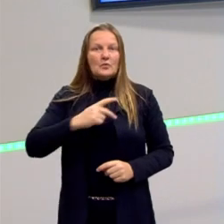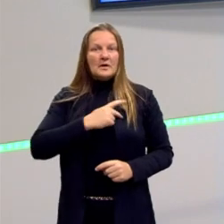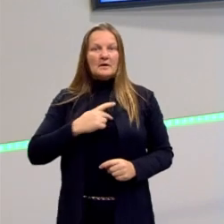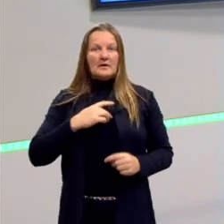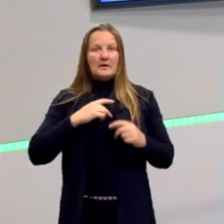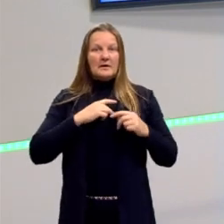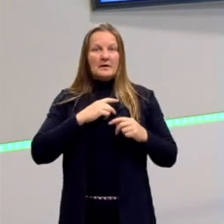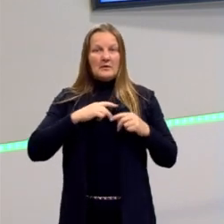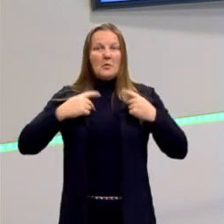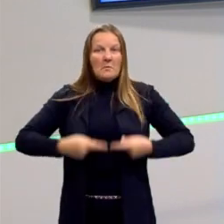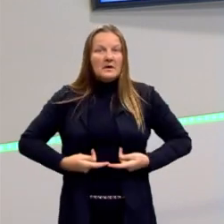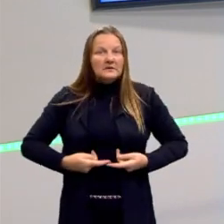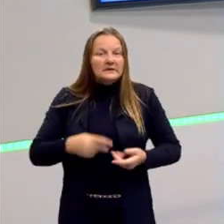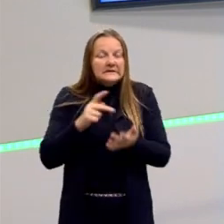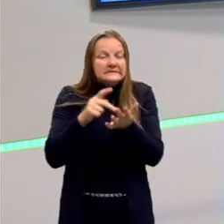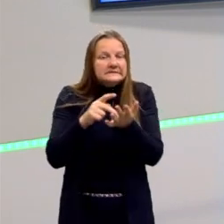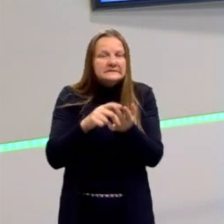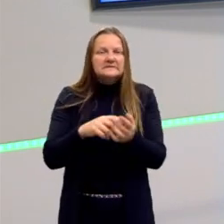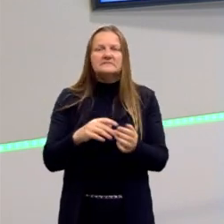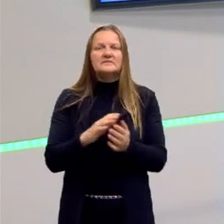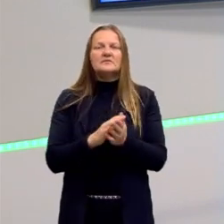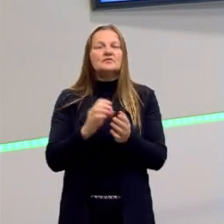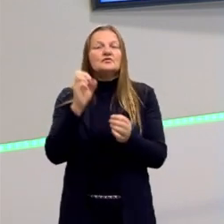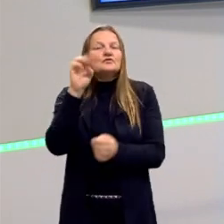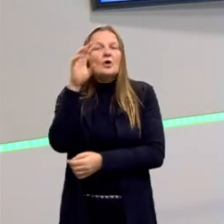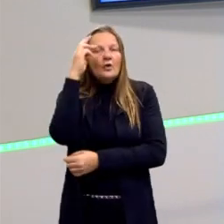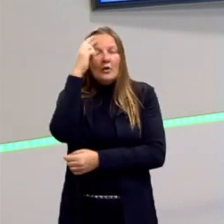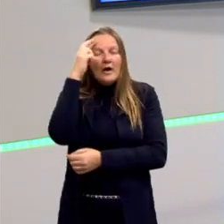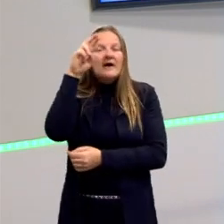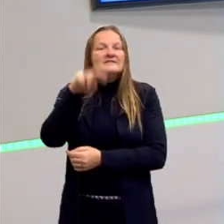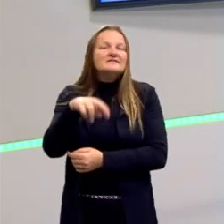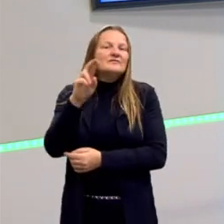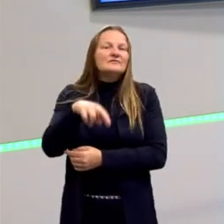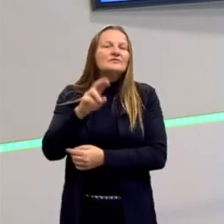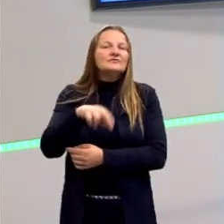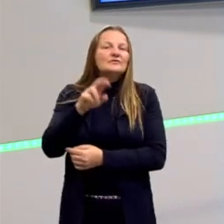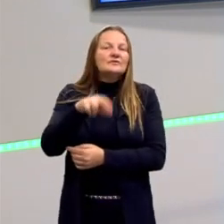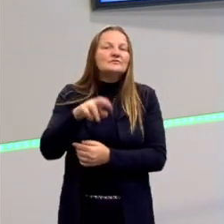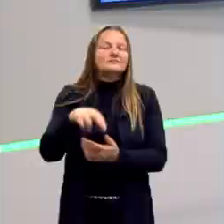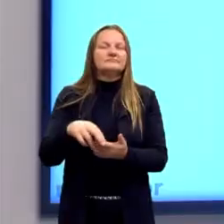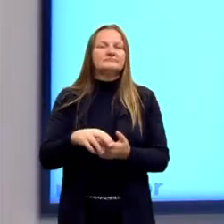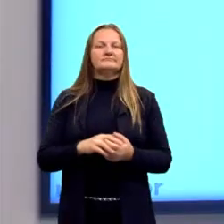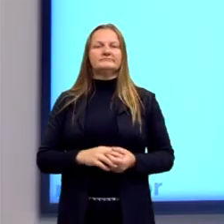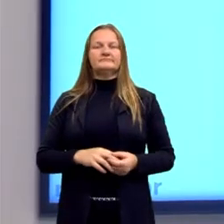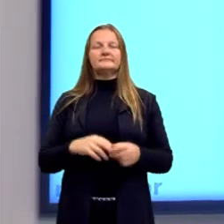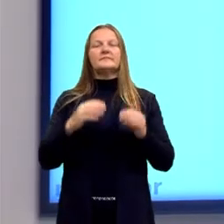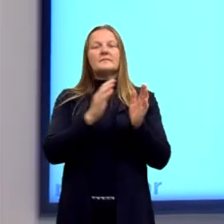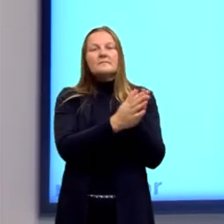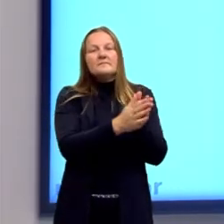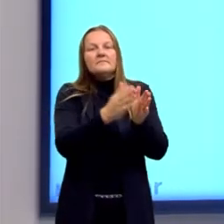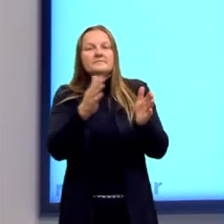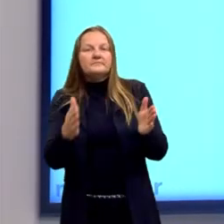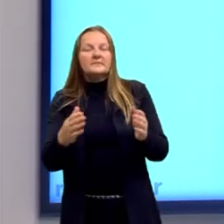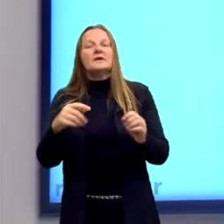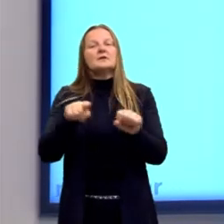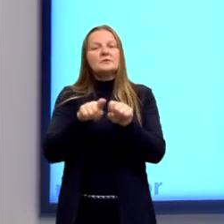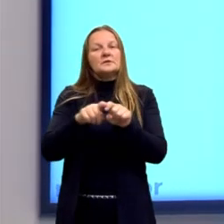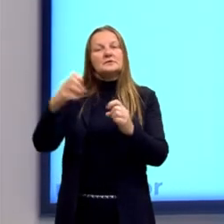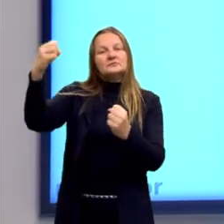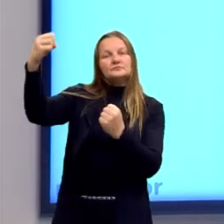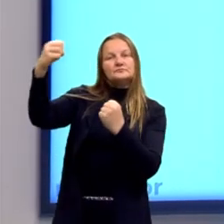com fim em si mesma. Nós temos aqui, nesse período, o iluminismo,